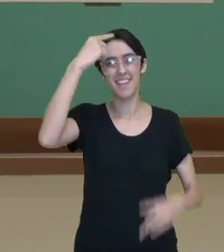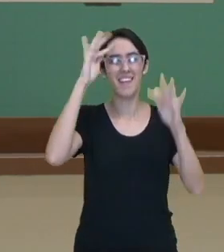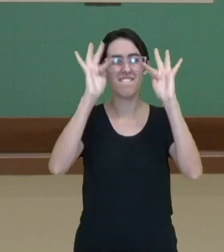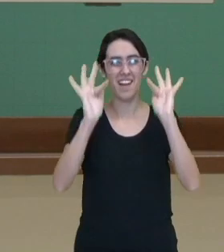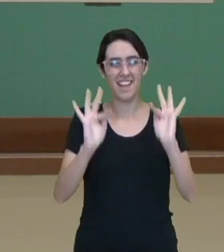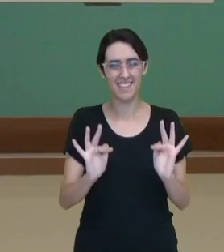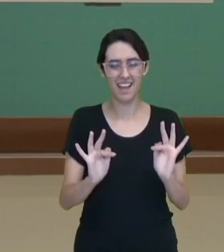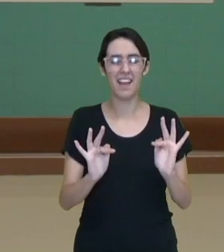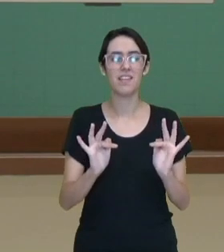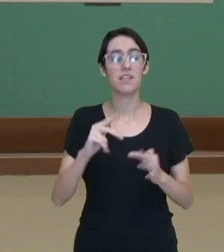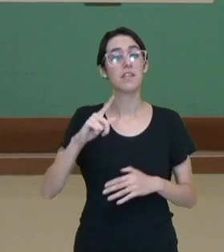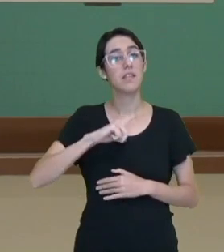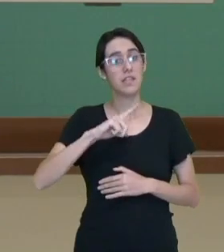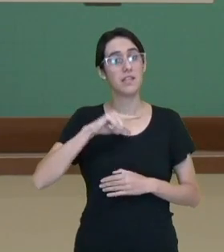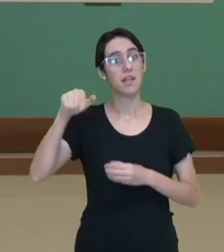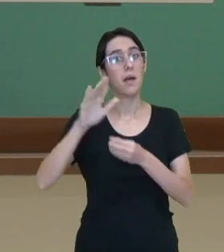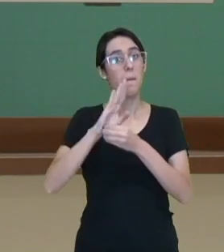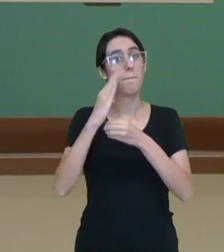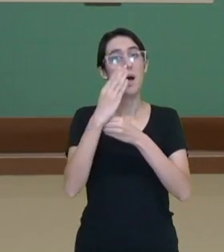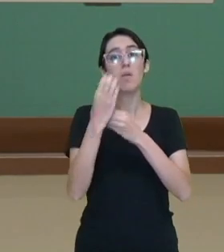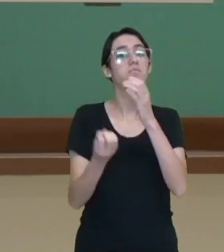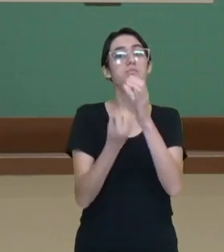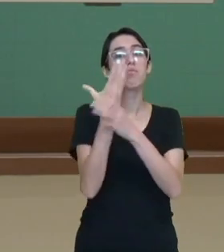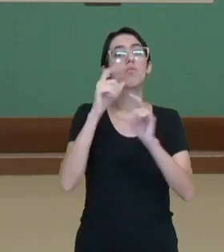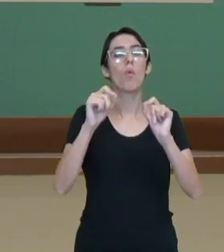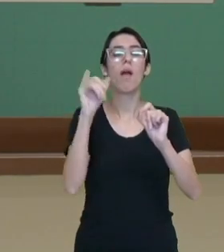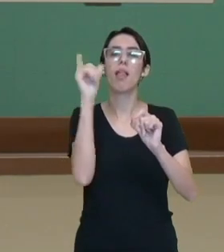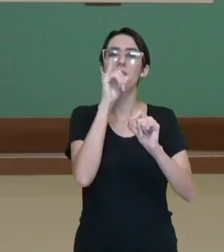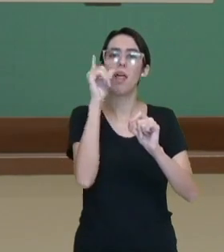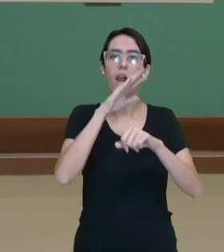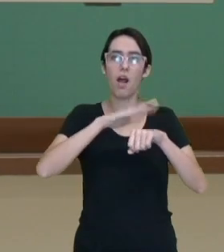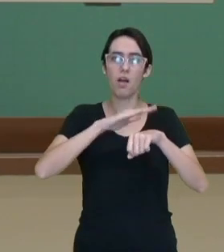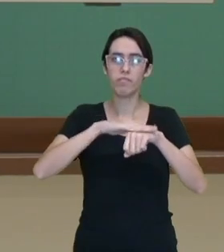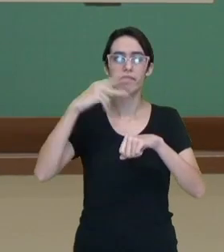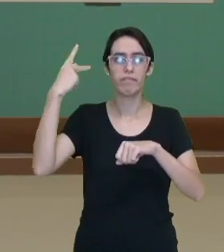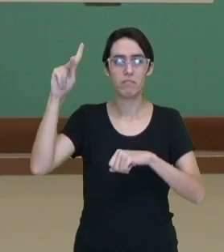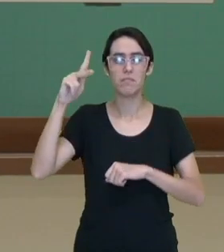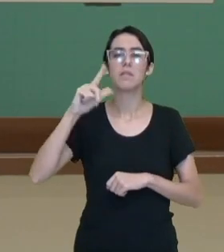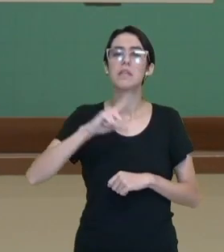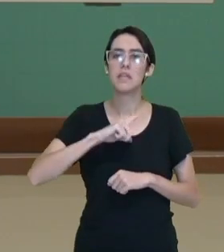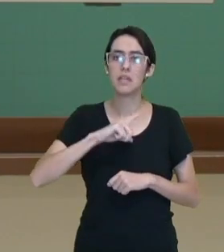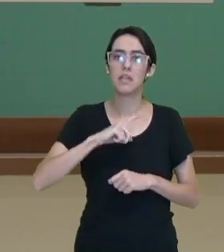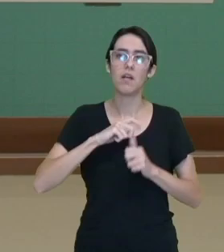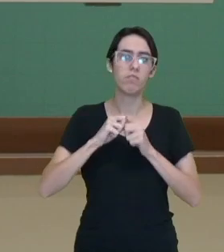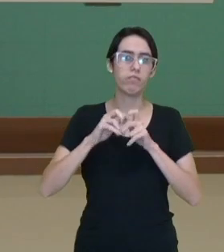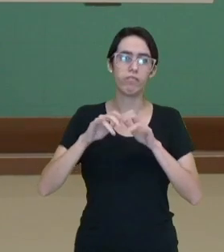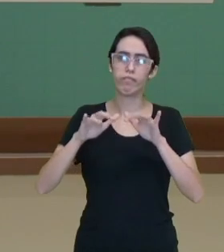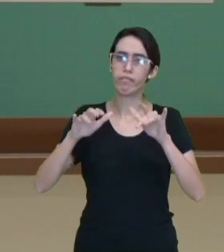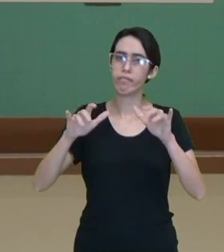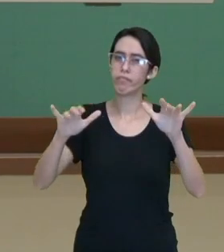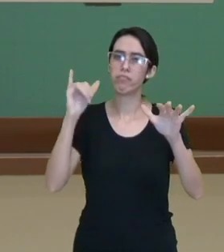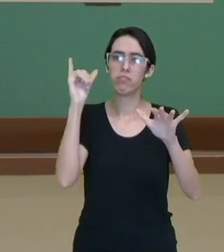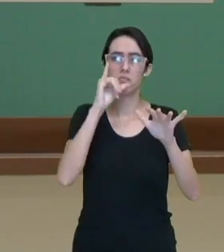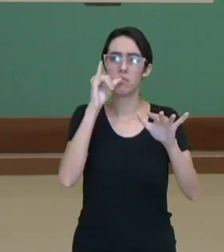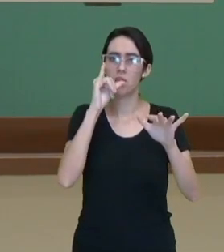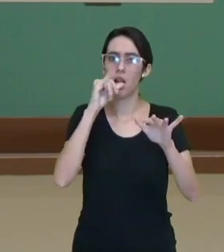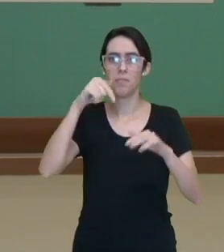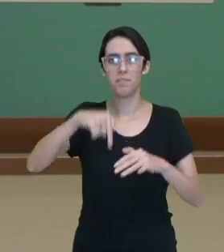que também é um bairro de origem italiana, né? Concentrando aí um grande número de imigrantes